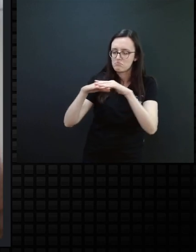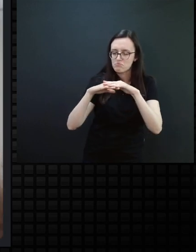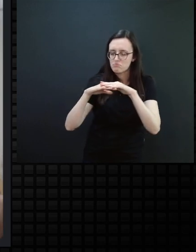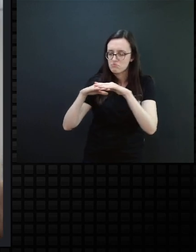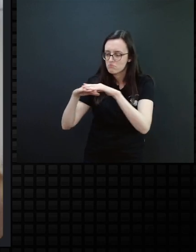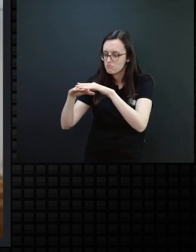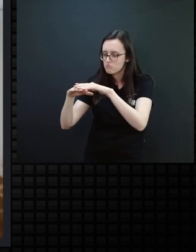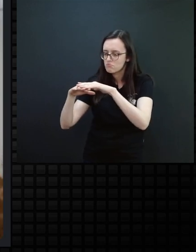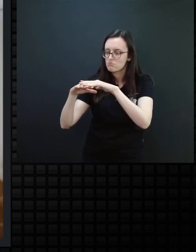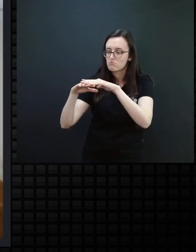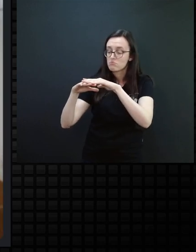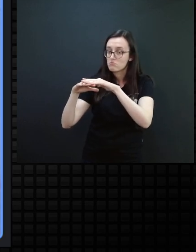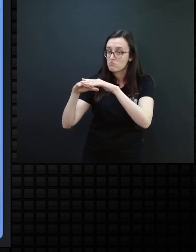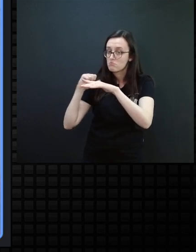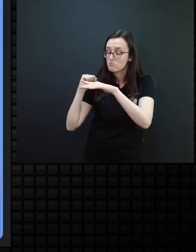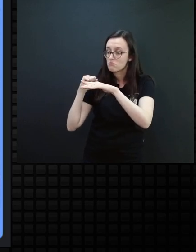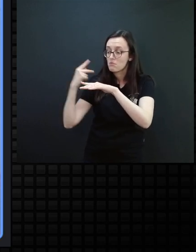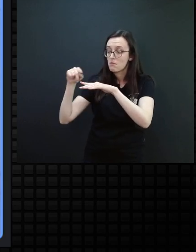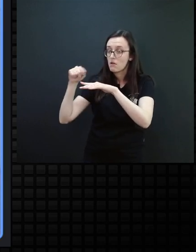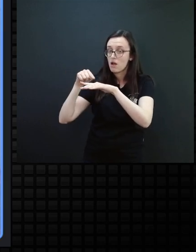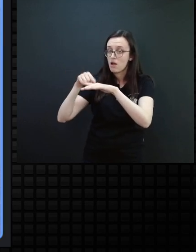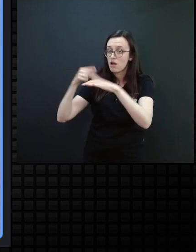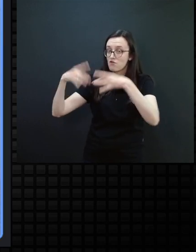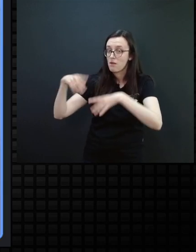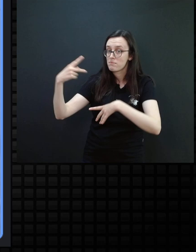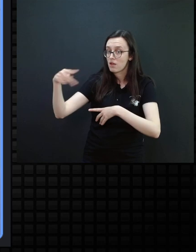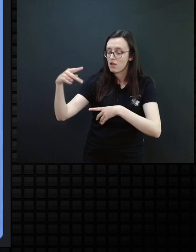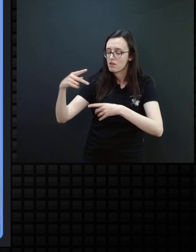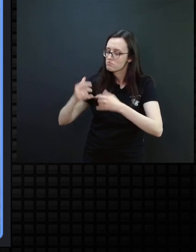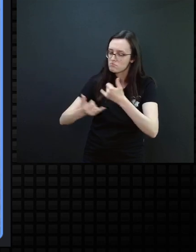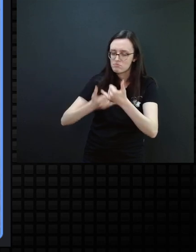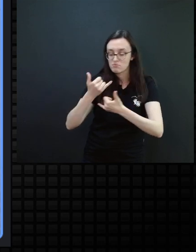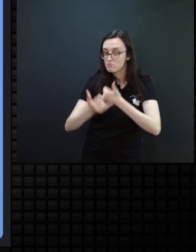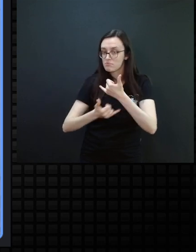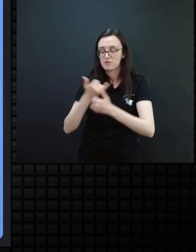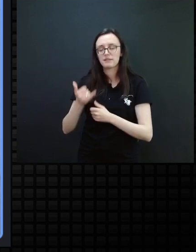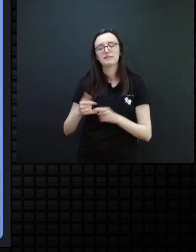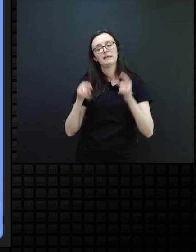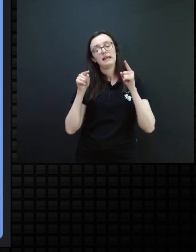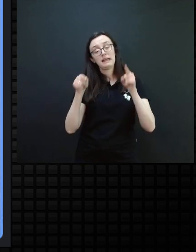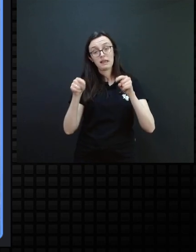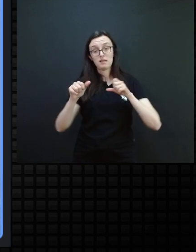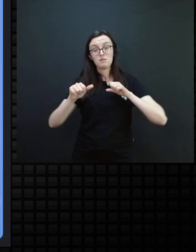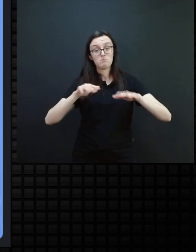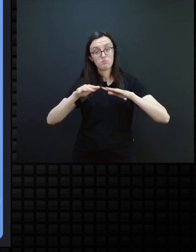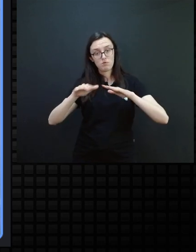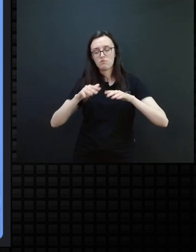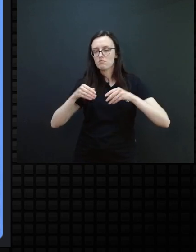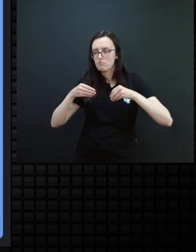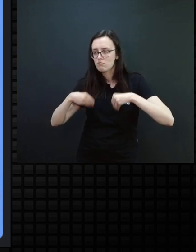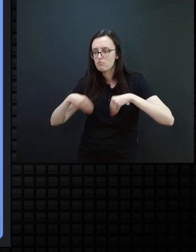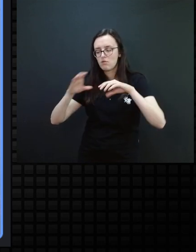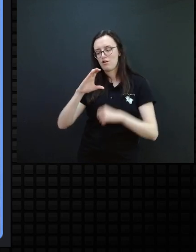tiro a minha mão e fica a sua mão da criança. Neste movimento coativo, a gente começa